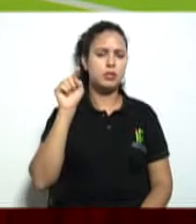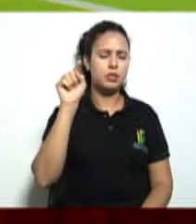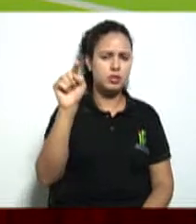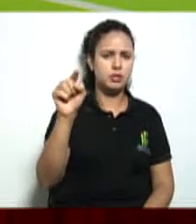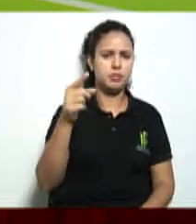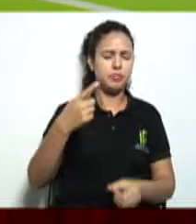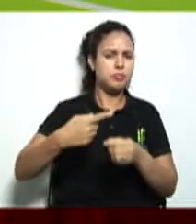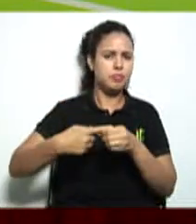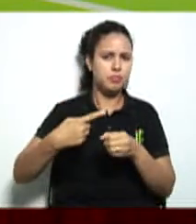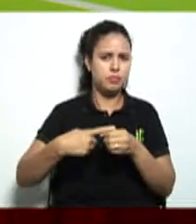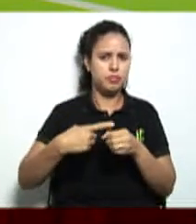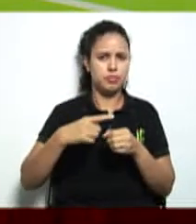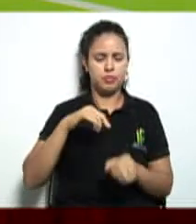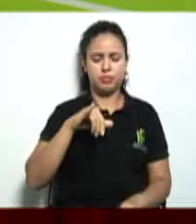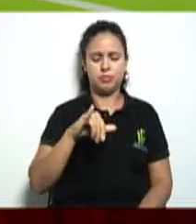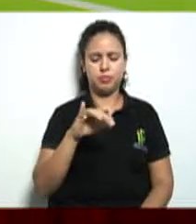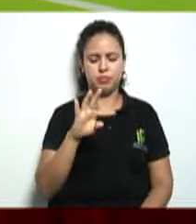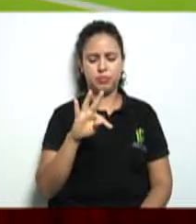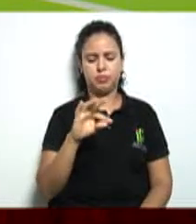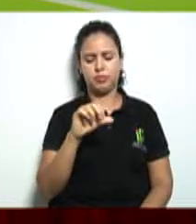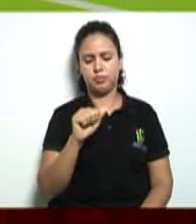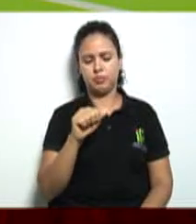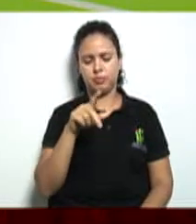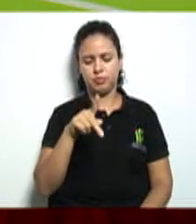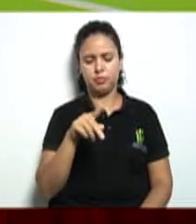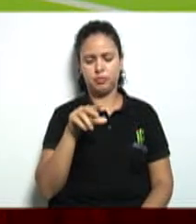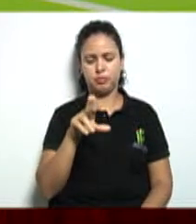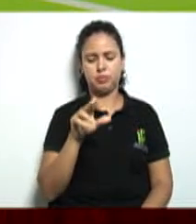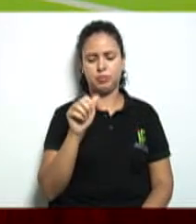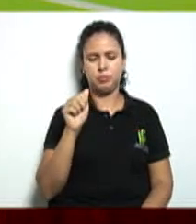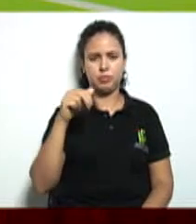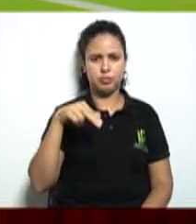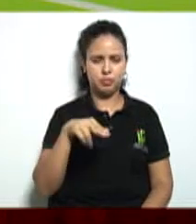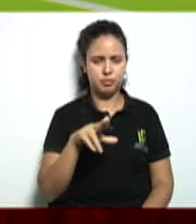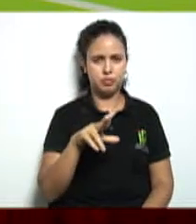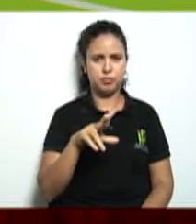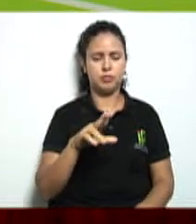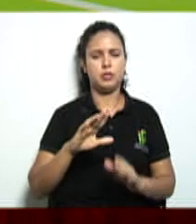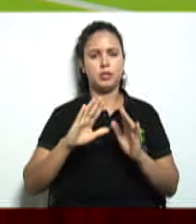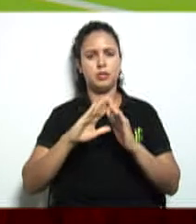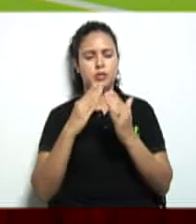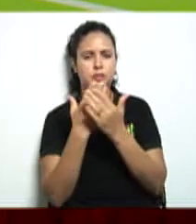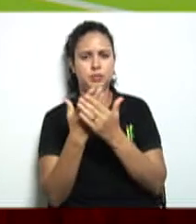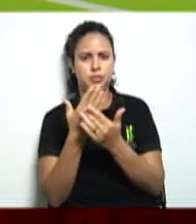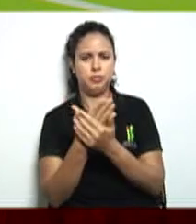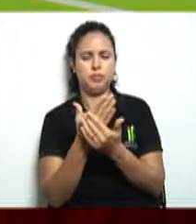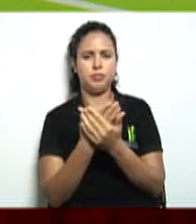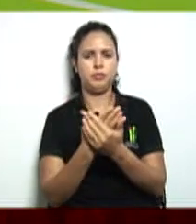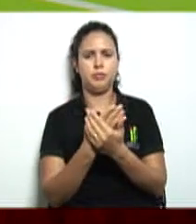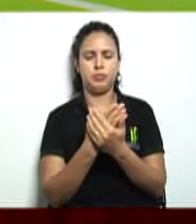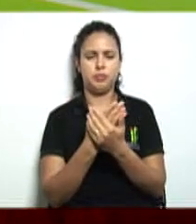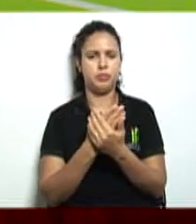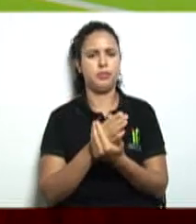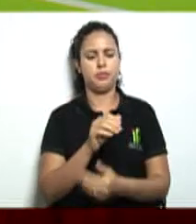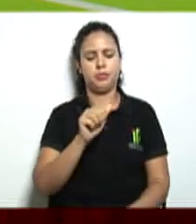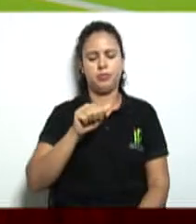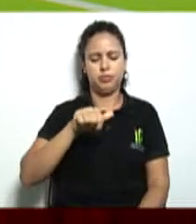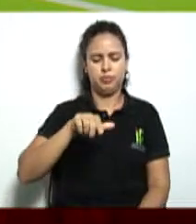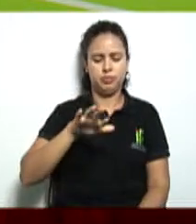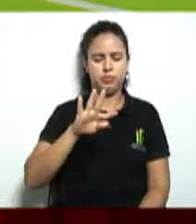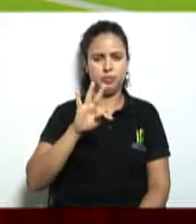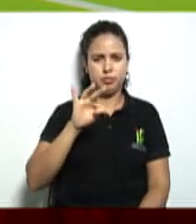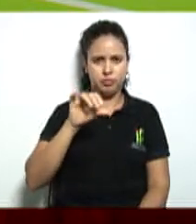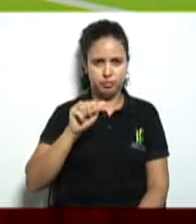olha só também aqui o pessoal lá da escola de Alta Floresta Maria de Souza Pego professor